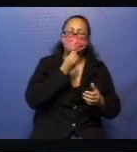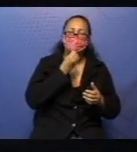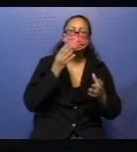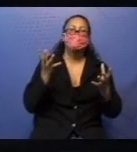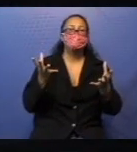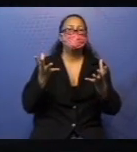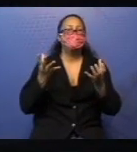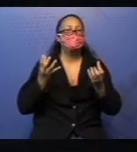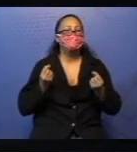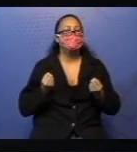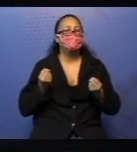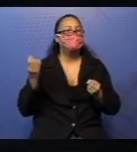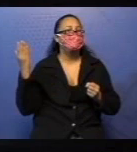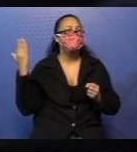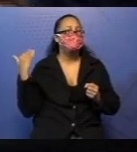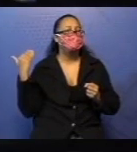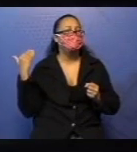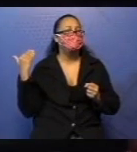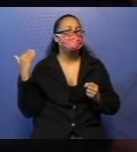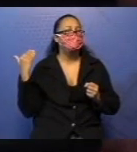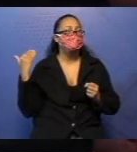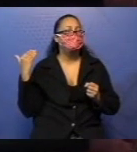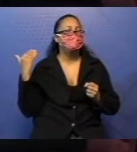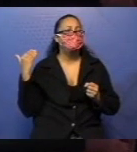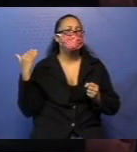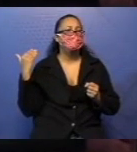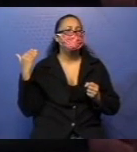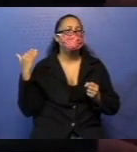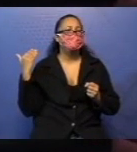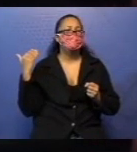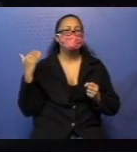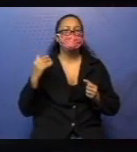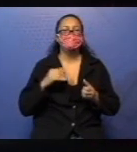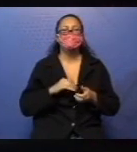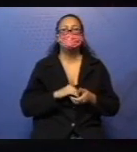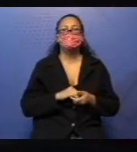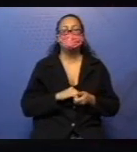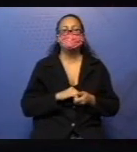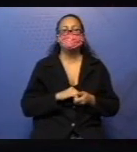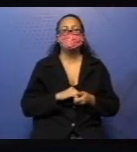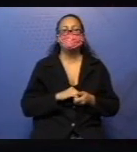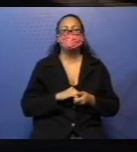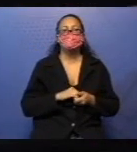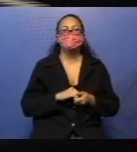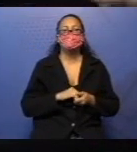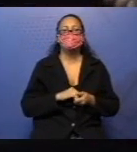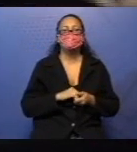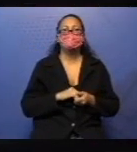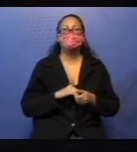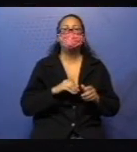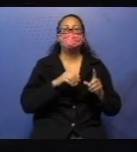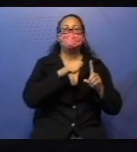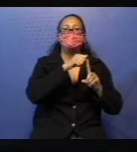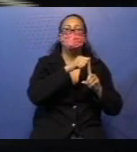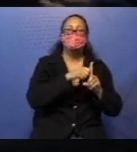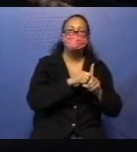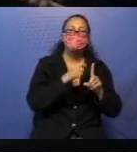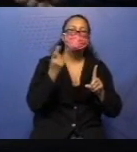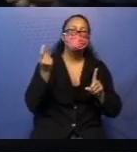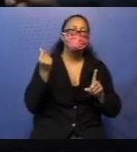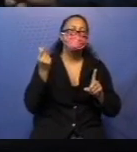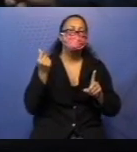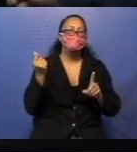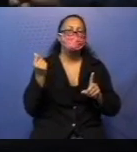Passado, Ele recebeu. Olha lá na aula de português, ó. U. Sua semanada. E guardou o A.